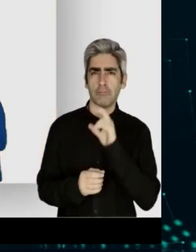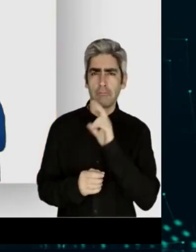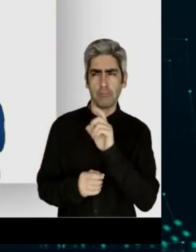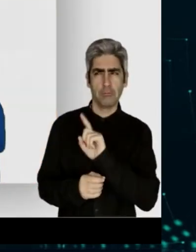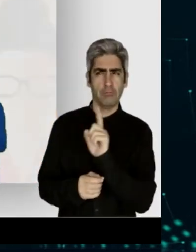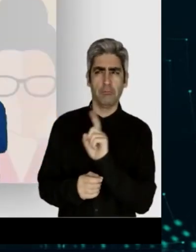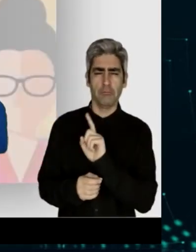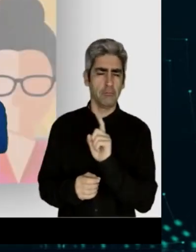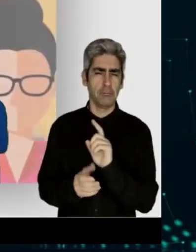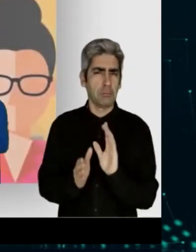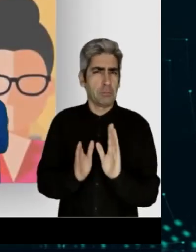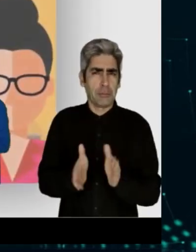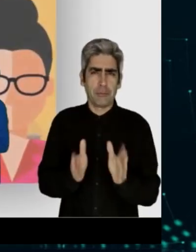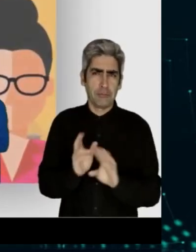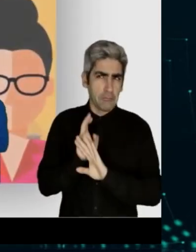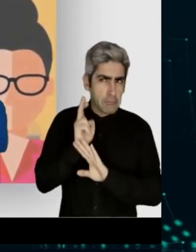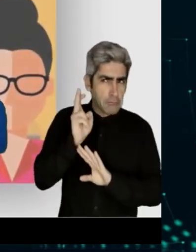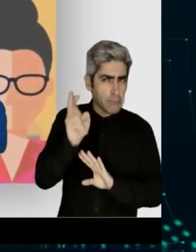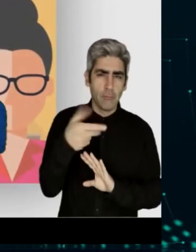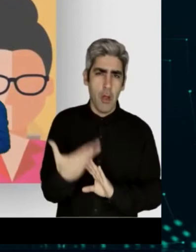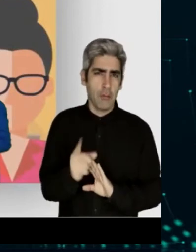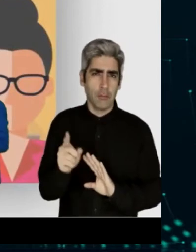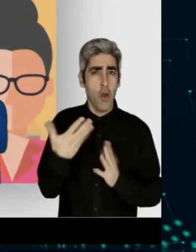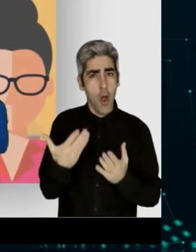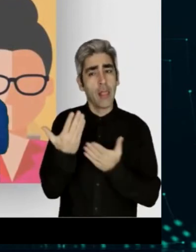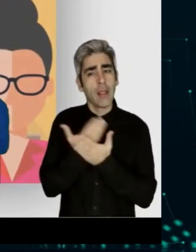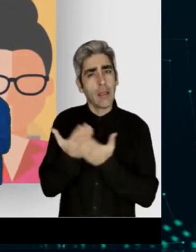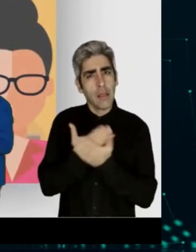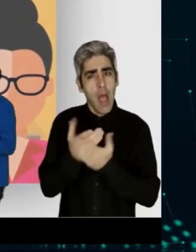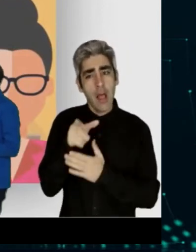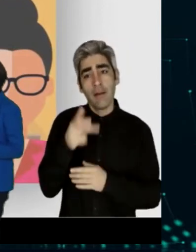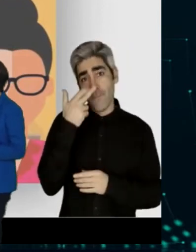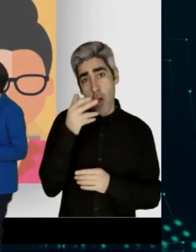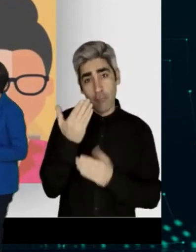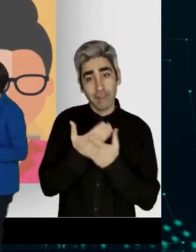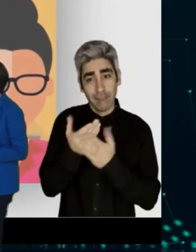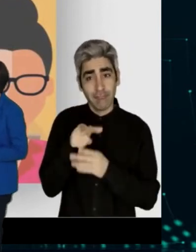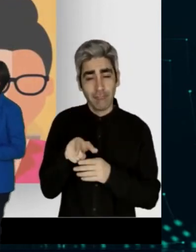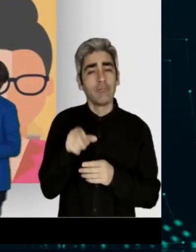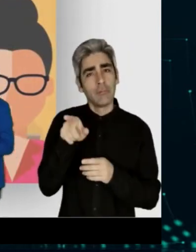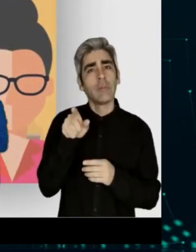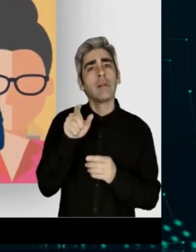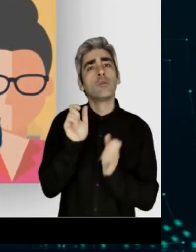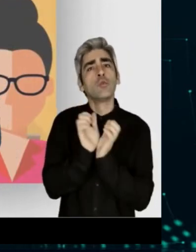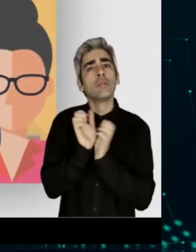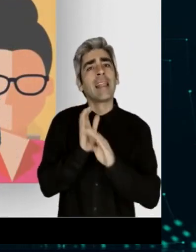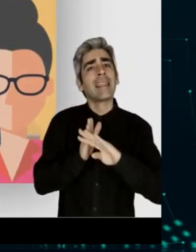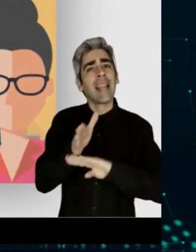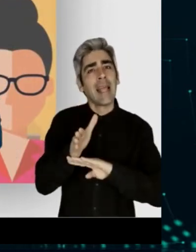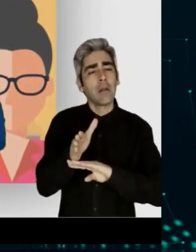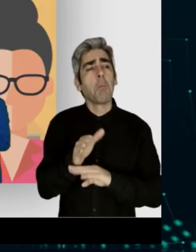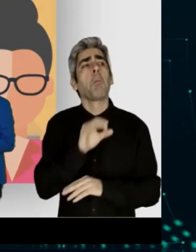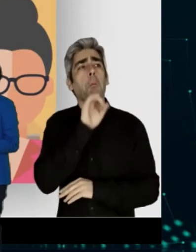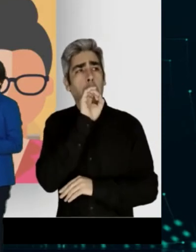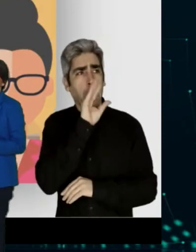vamos dar continuidade à transformação deste novo sistema de pensões na segurança social no âmbito do PRR, não é, Paula? Confirma, Ana, totalmente